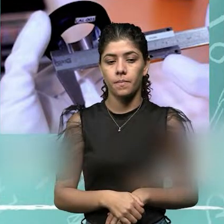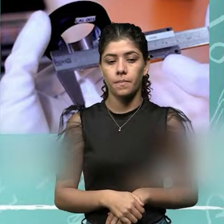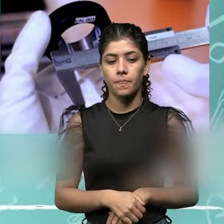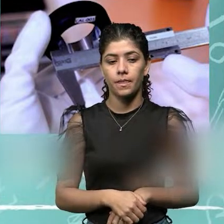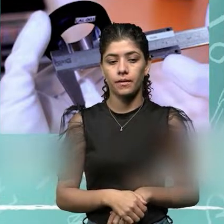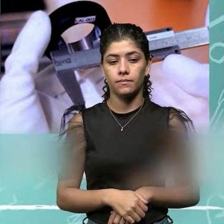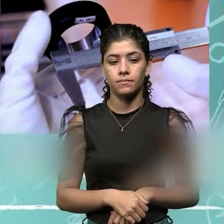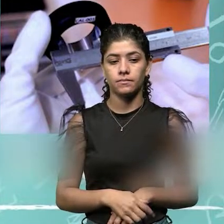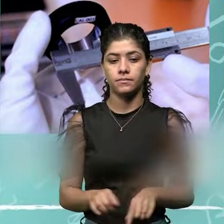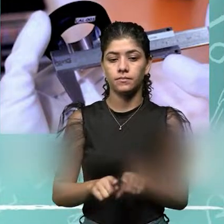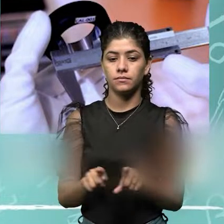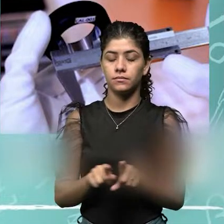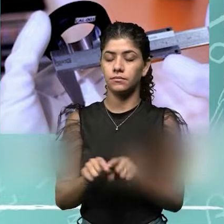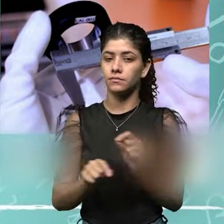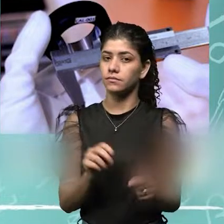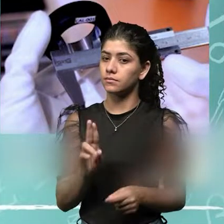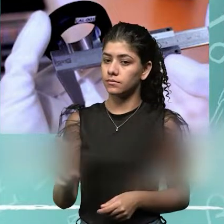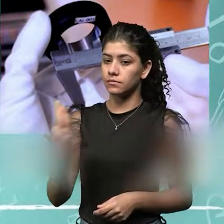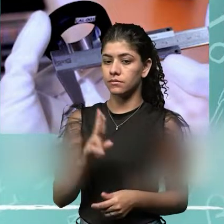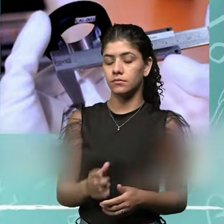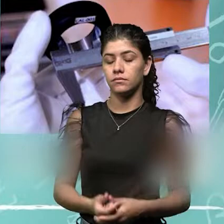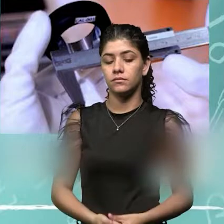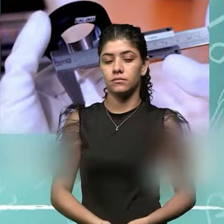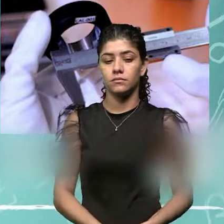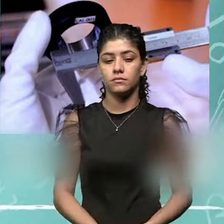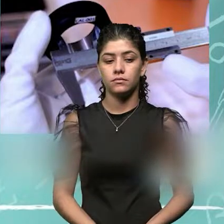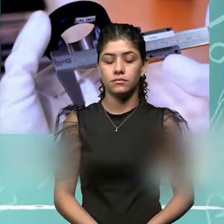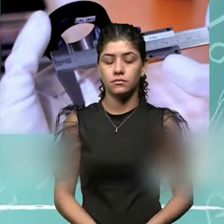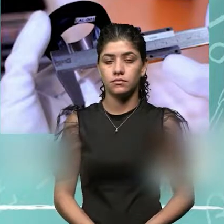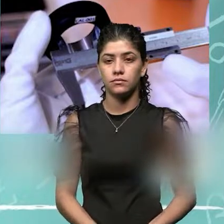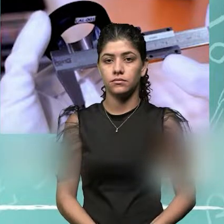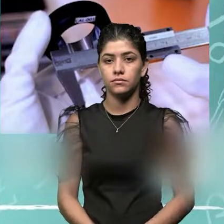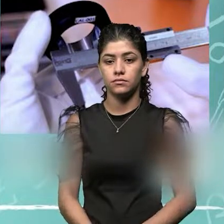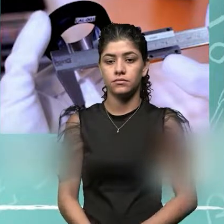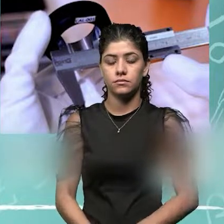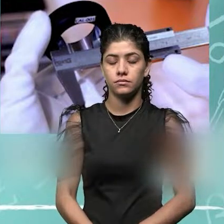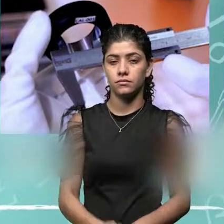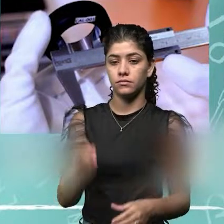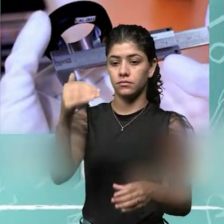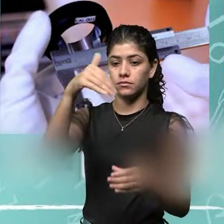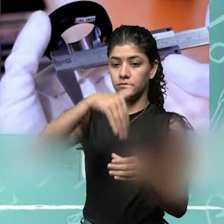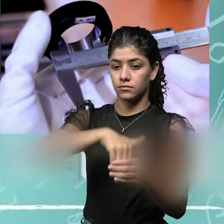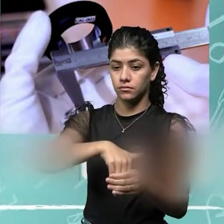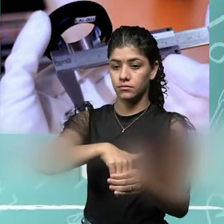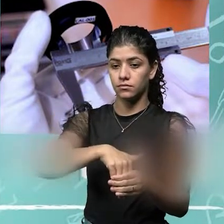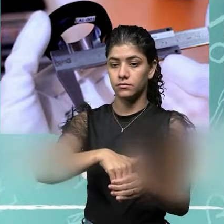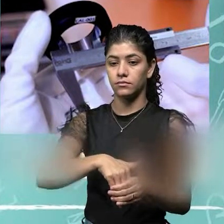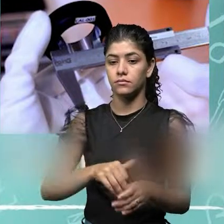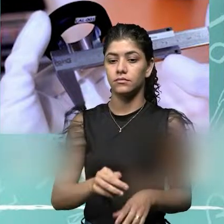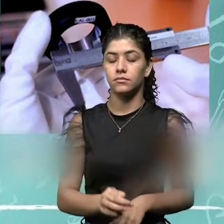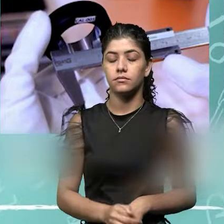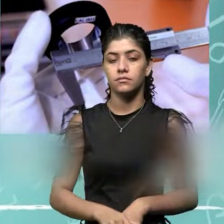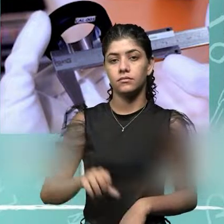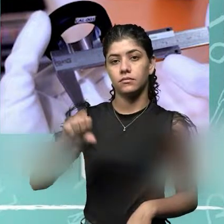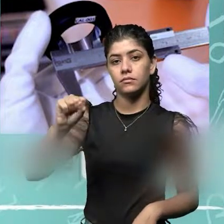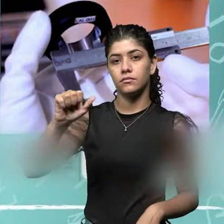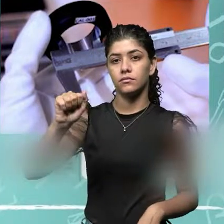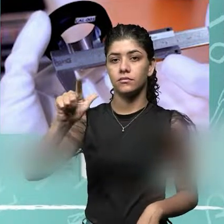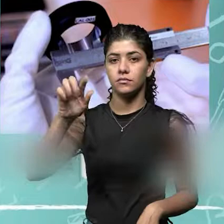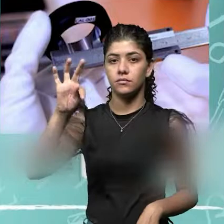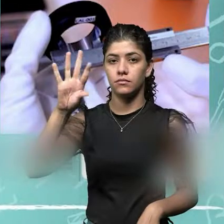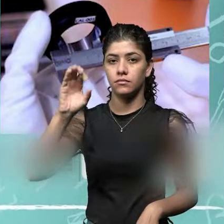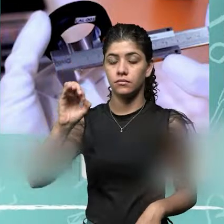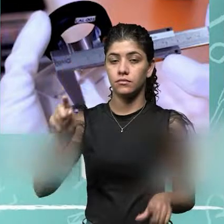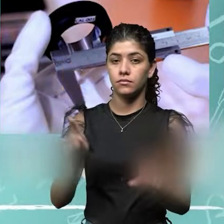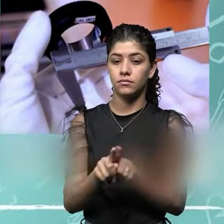as suas funções. Nós temos uma medida interna, uma medida com salto, uma medida externa e